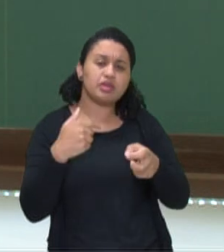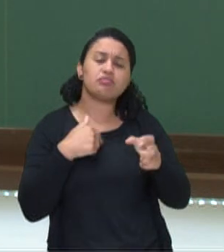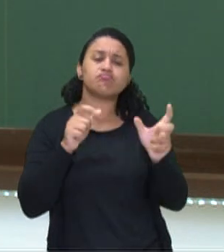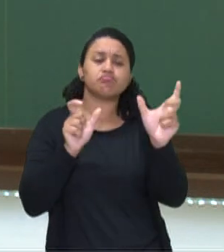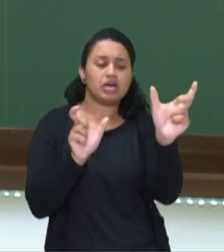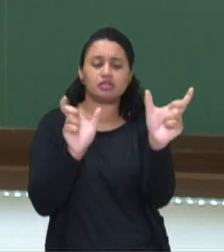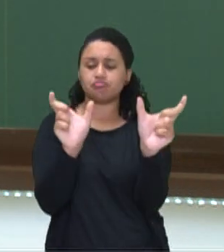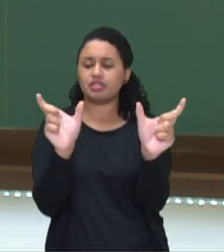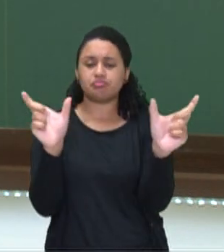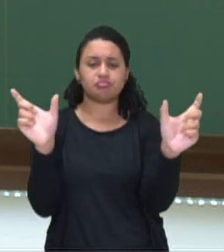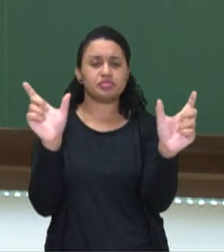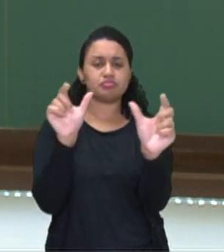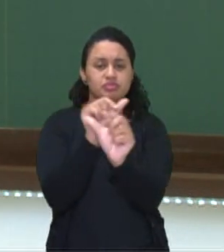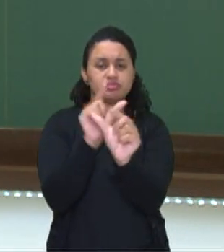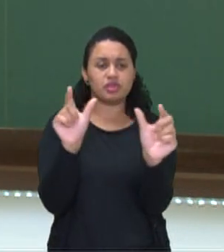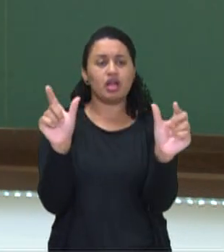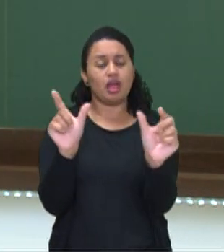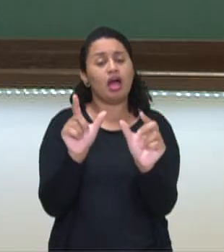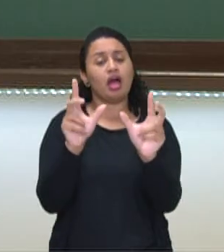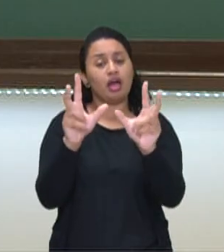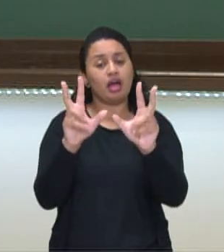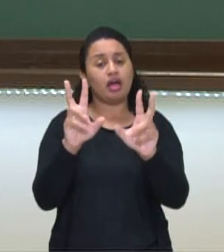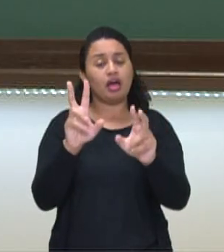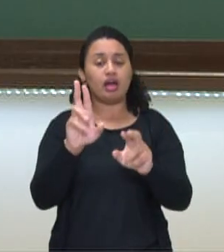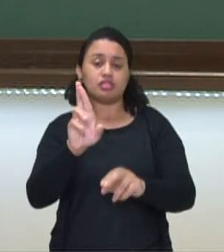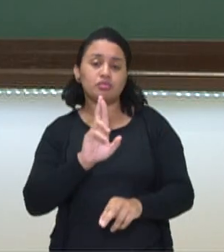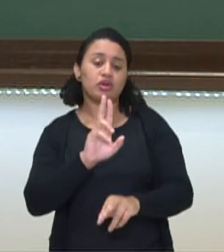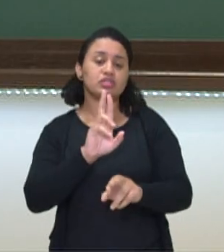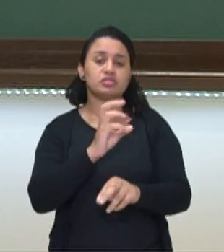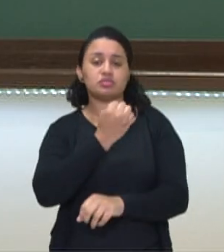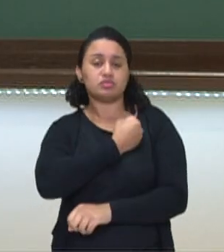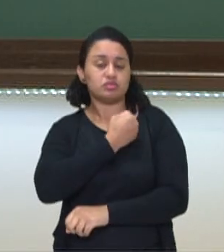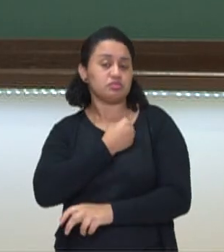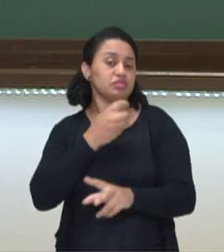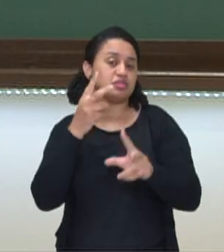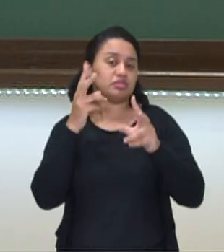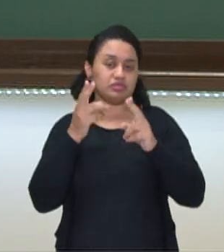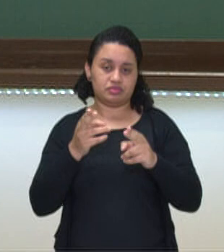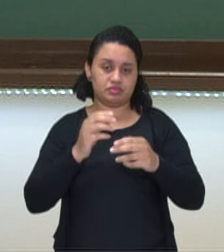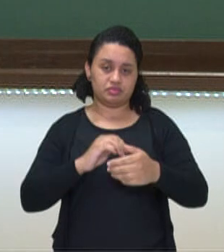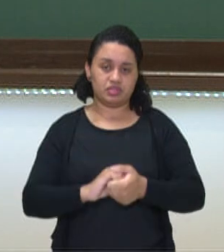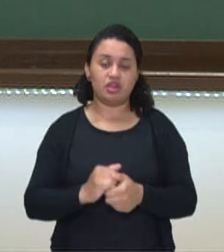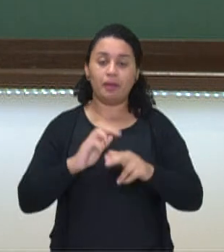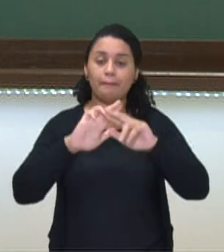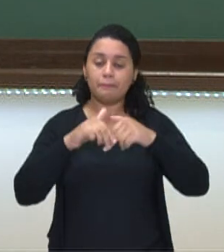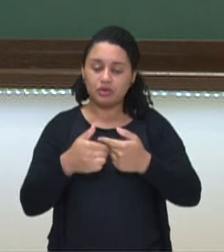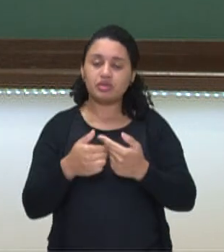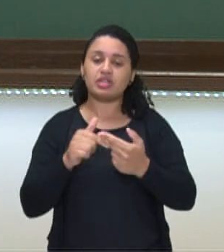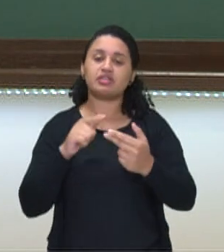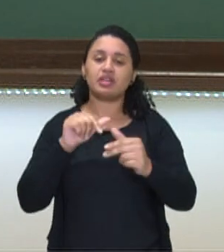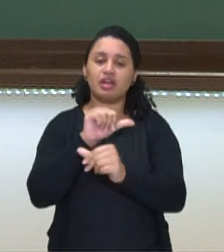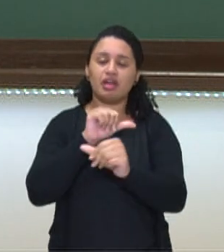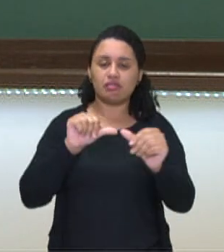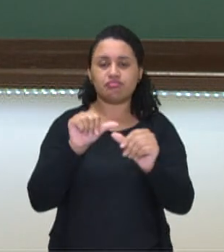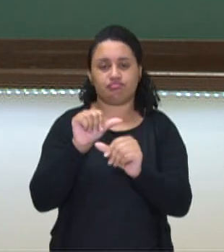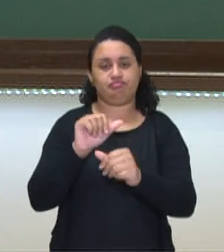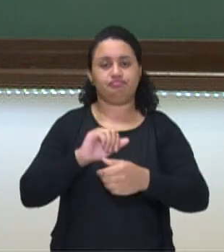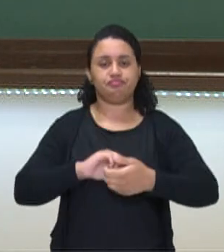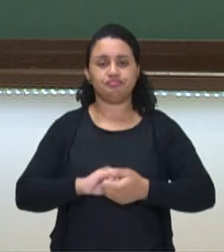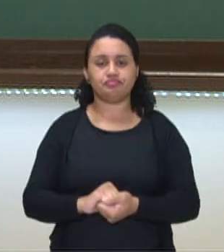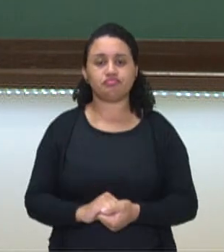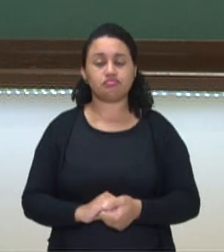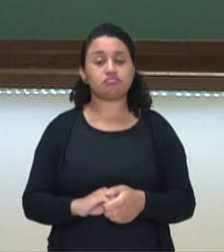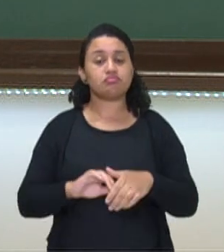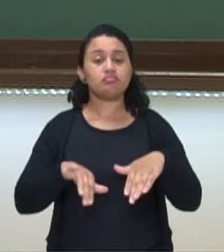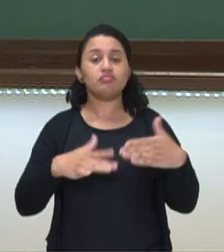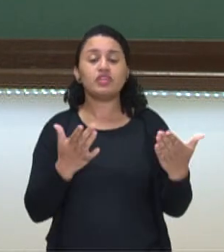55, com mais 16 que também dá os mesmos 71. Por isso que é chamado propriedade associativa. E